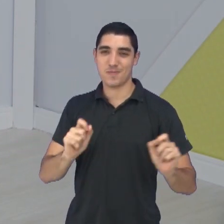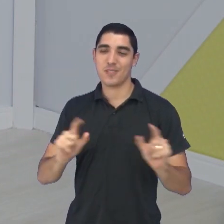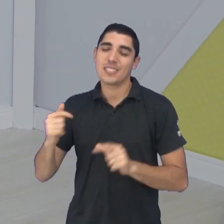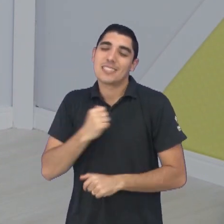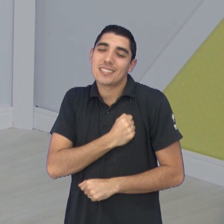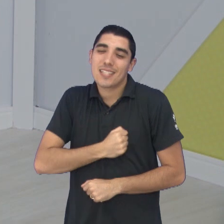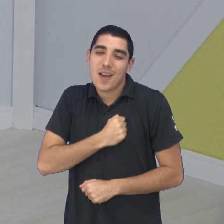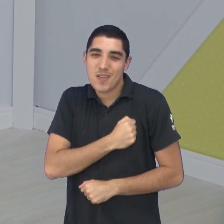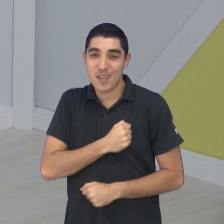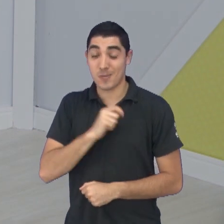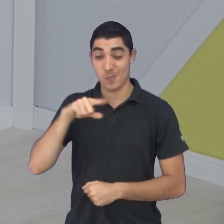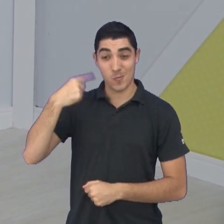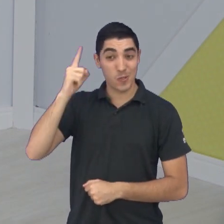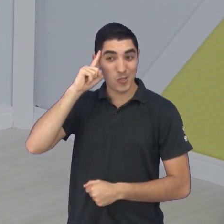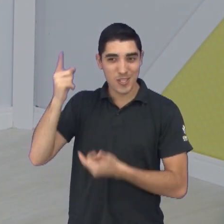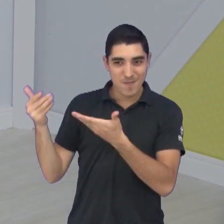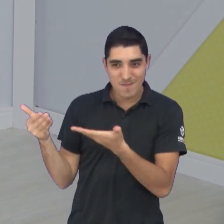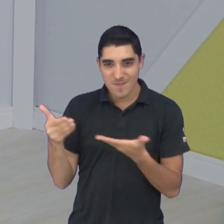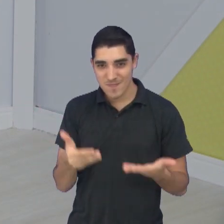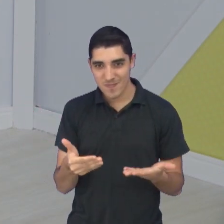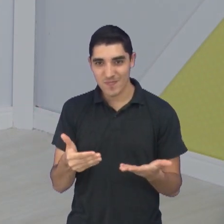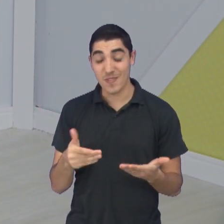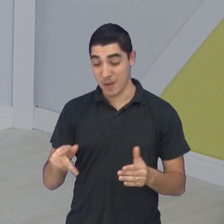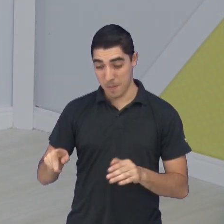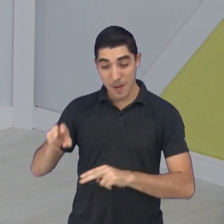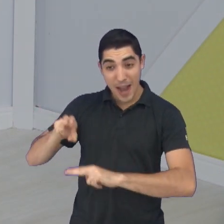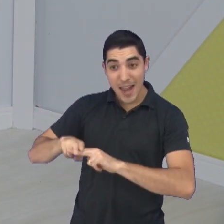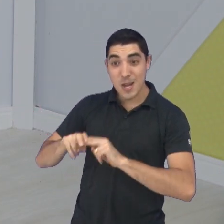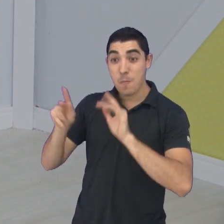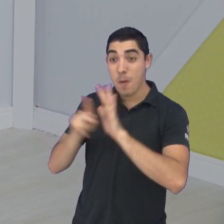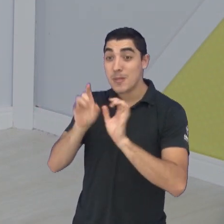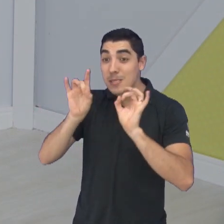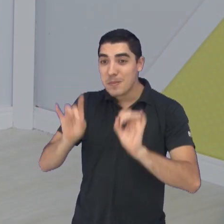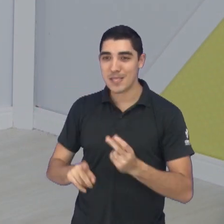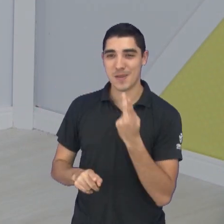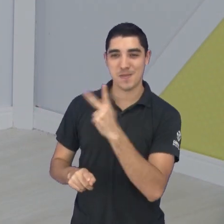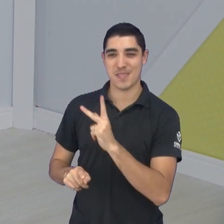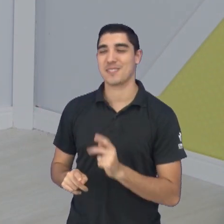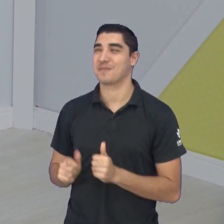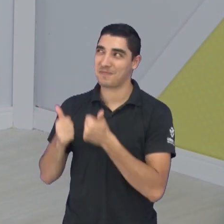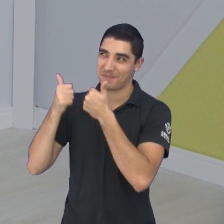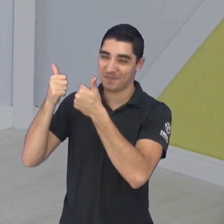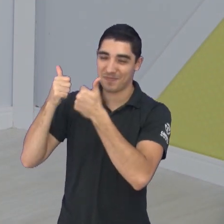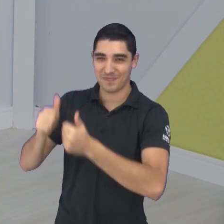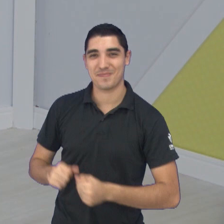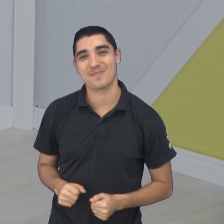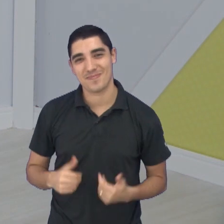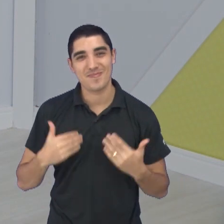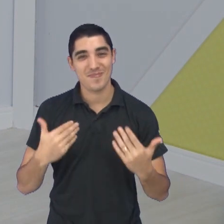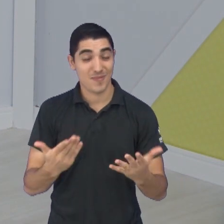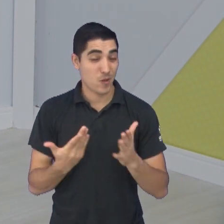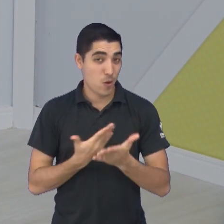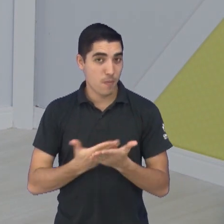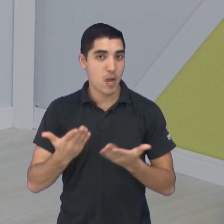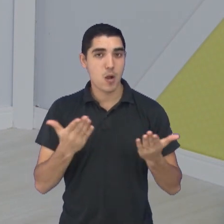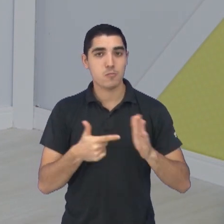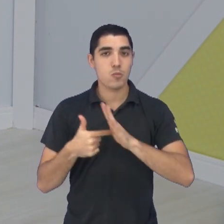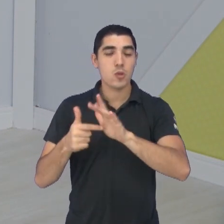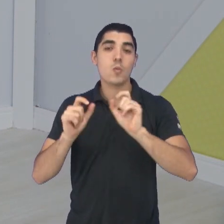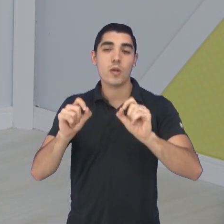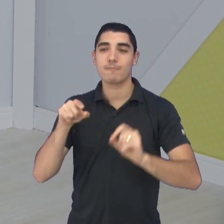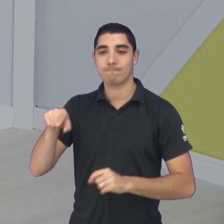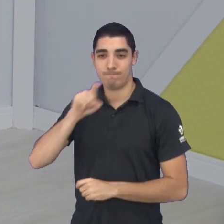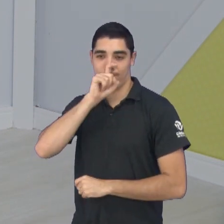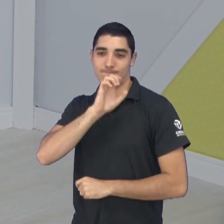saudade do Lourenço. Pra trazer o Lourenço aqui. Pra trazer uma cadeira cativa pro nosso querido Lourenço, tá certo? Então, olha só. A gente começa falando, claro, sobre a